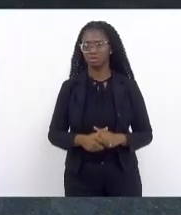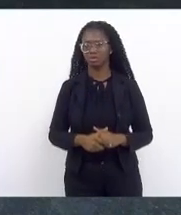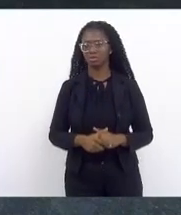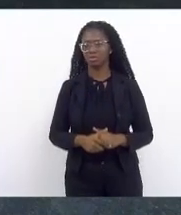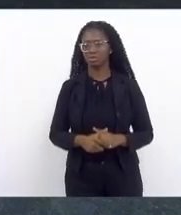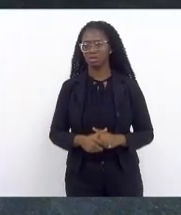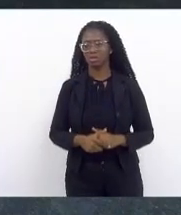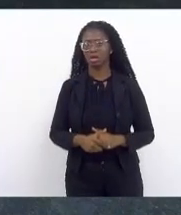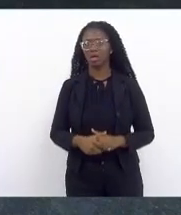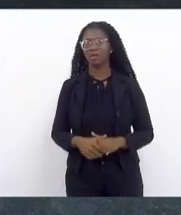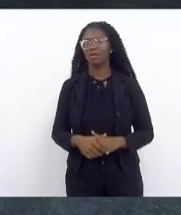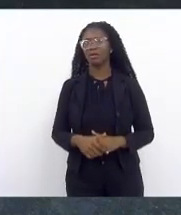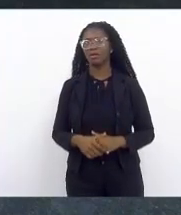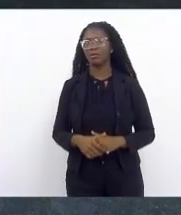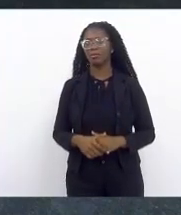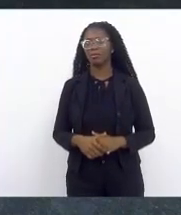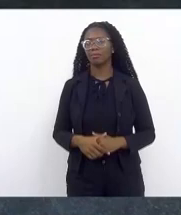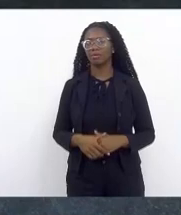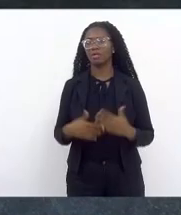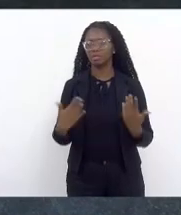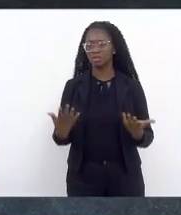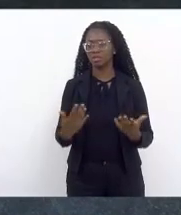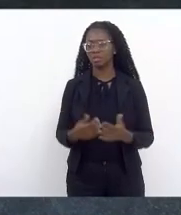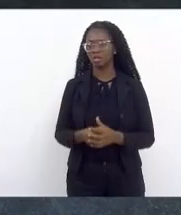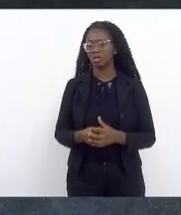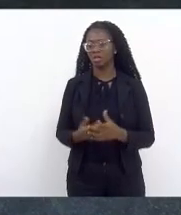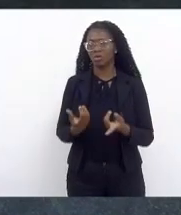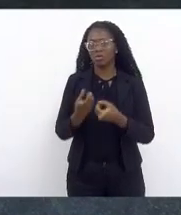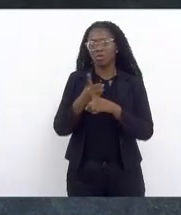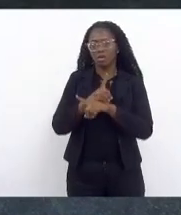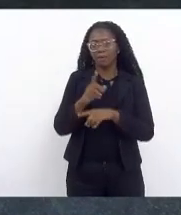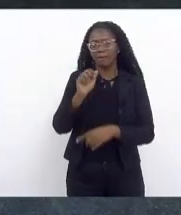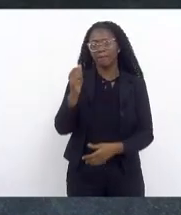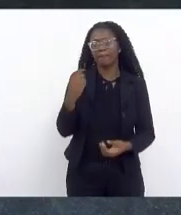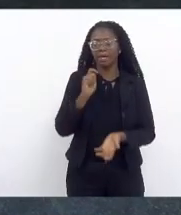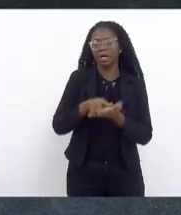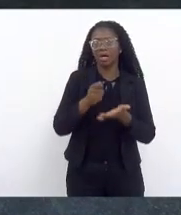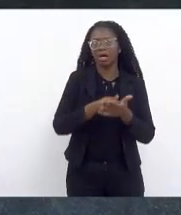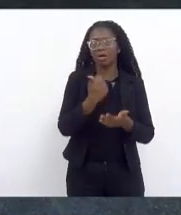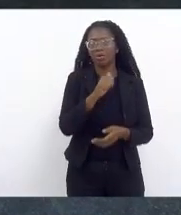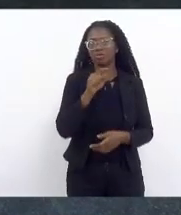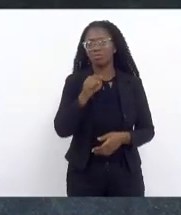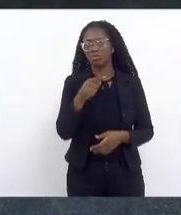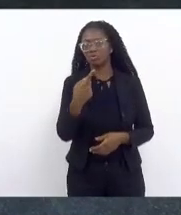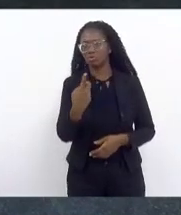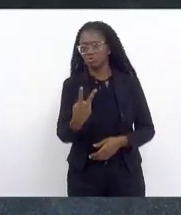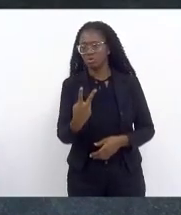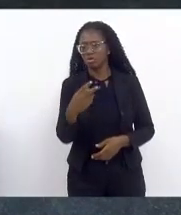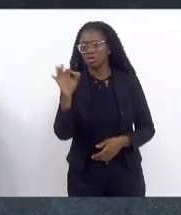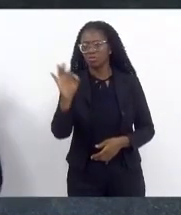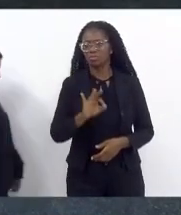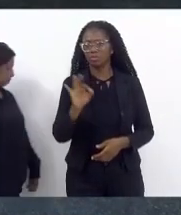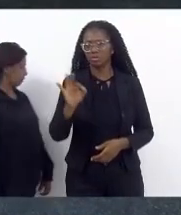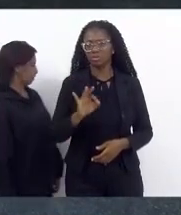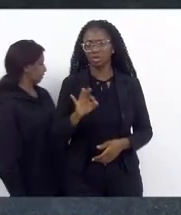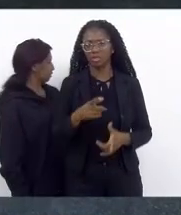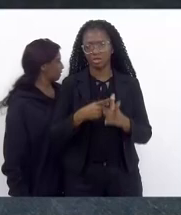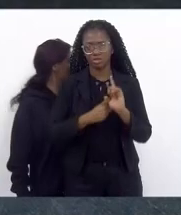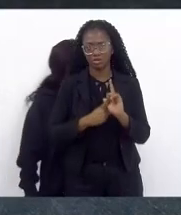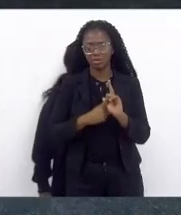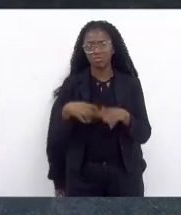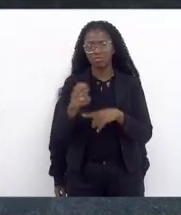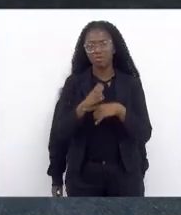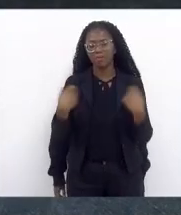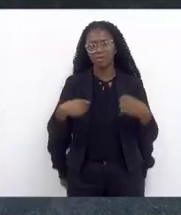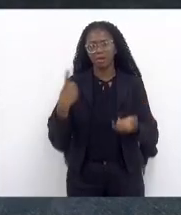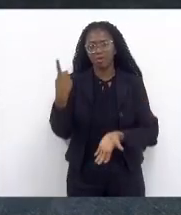aprofundá-lo desde já ao invés de ficar pagando 11.2% agora a partir do ano que vem da dívida os estados deverão ter que